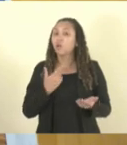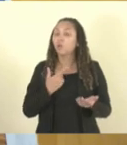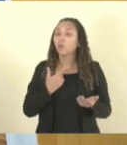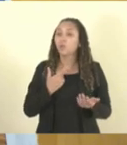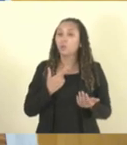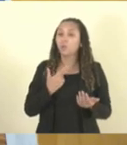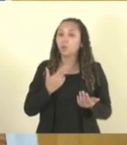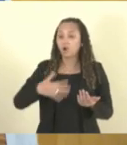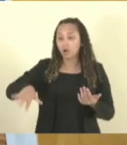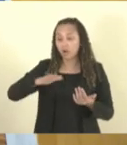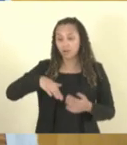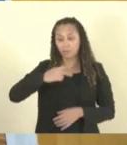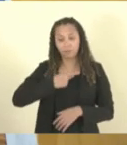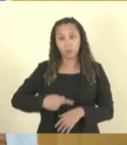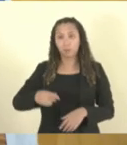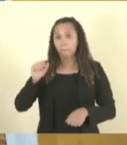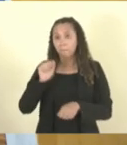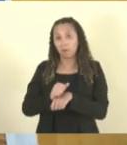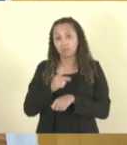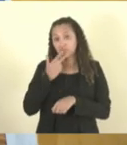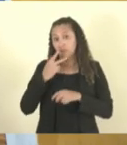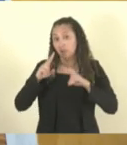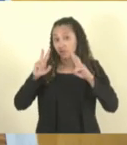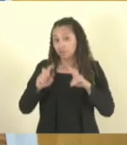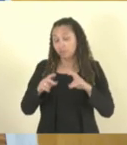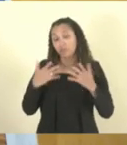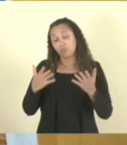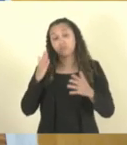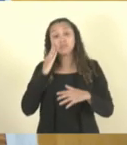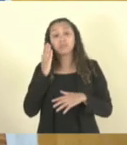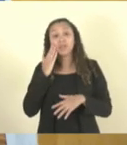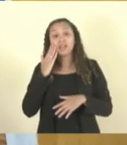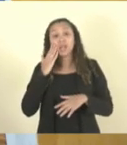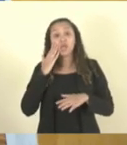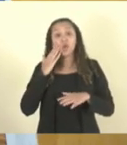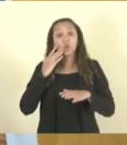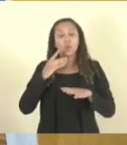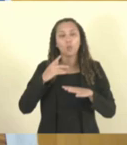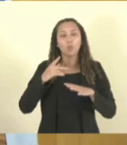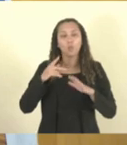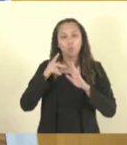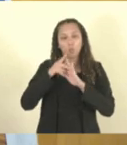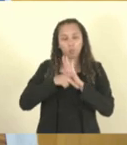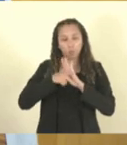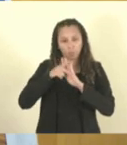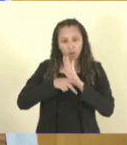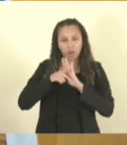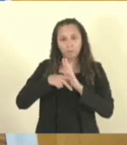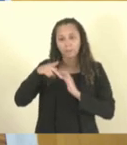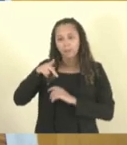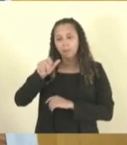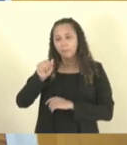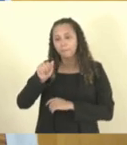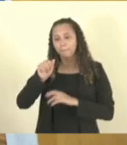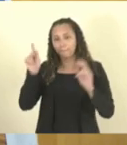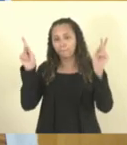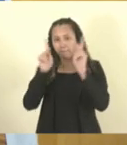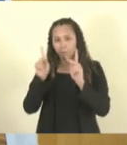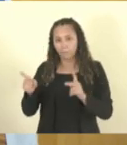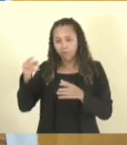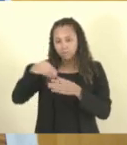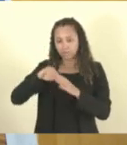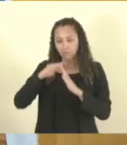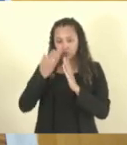Nós temos conhecimento sobre um programa Paz nas Escolas que está para ser implementado em breve